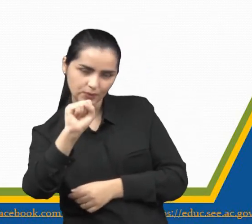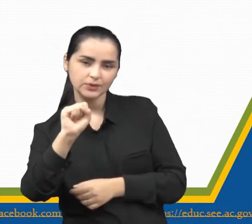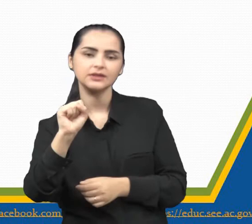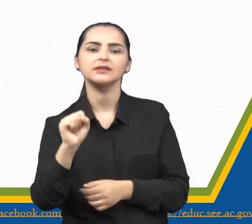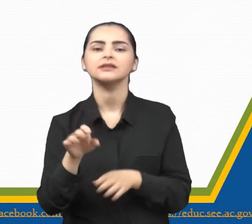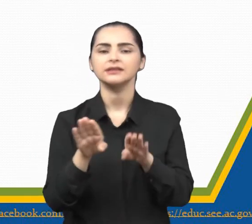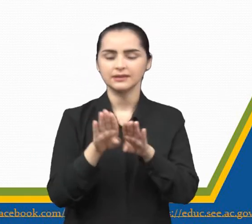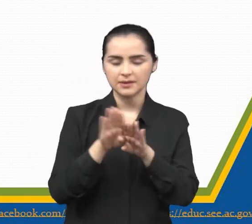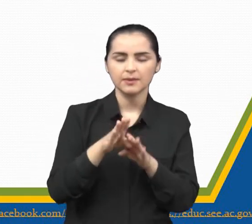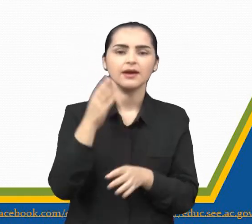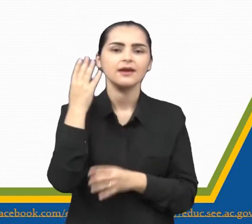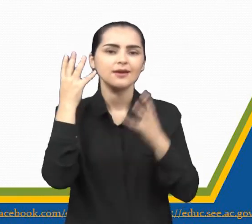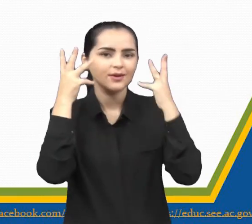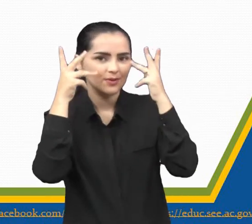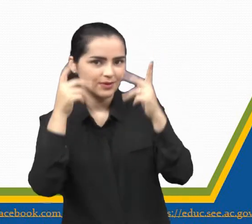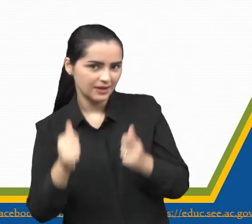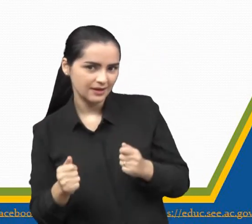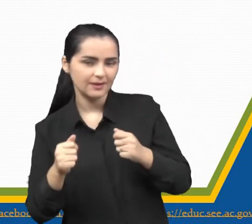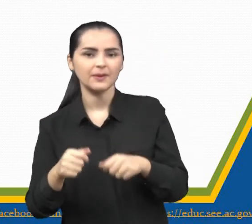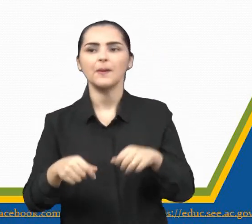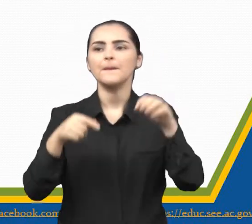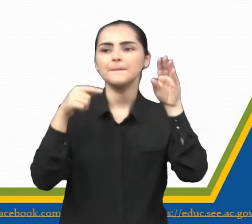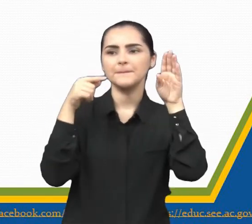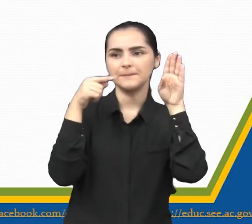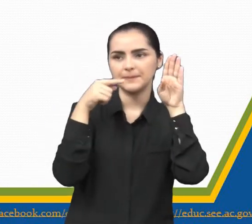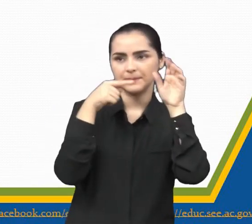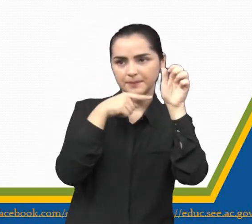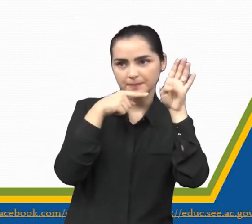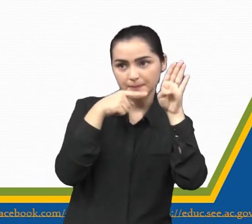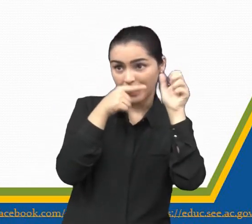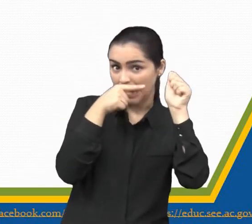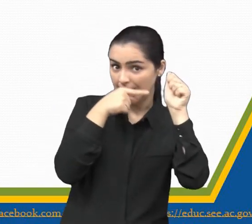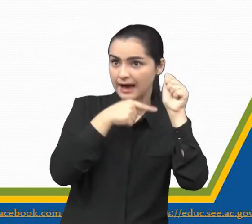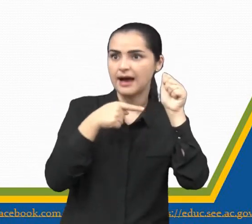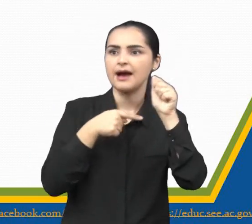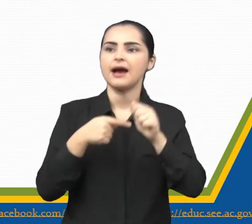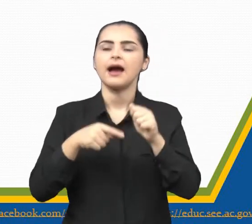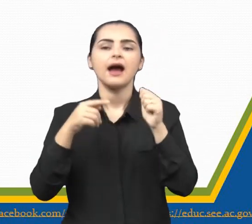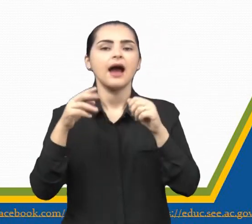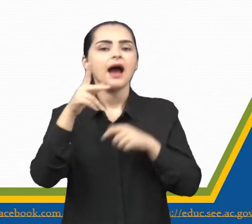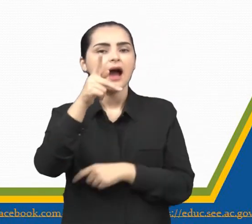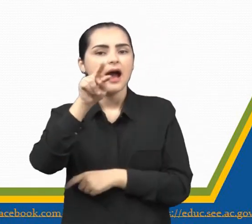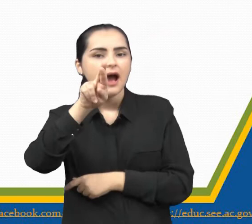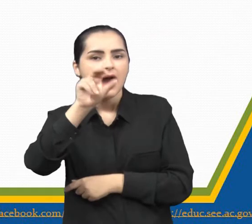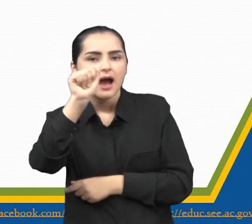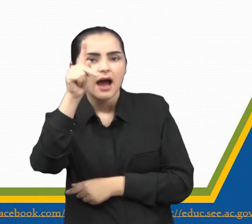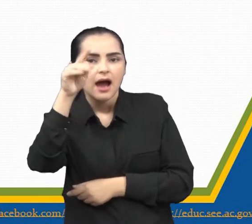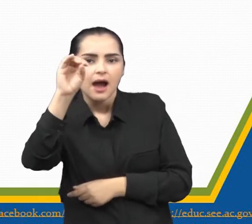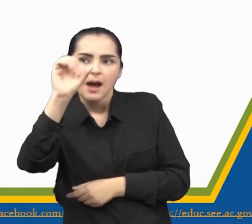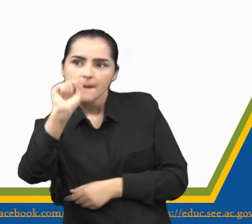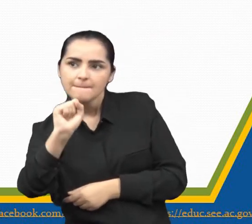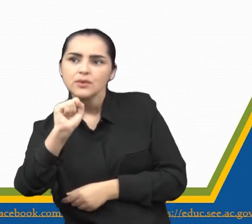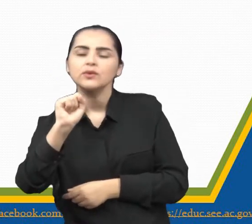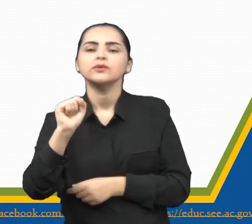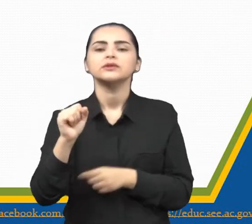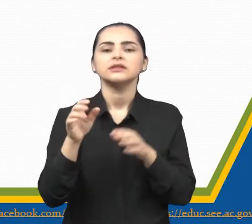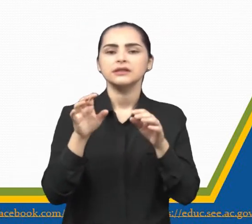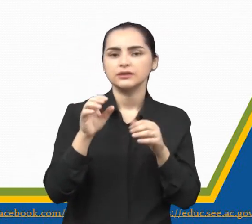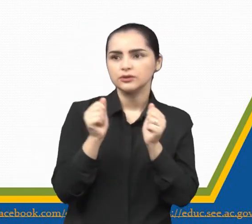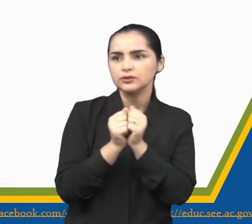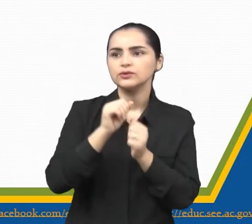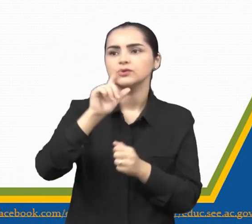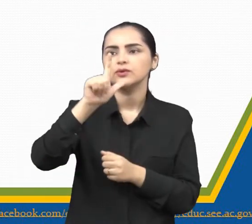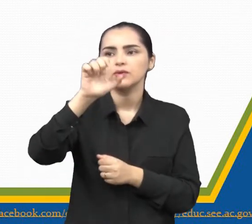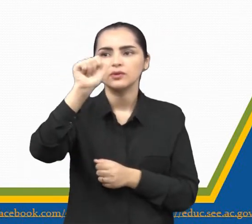raposa e a leoa. C. A raposa e a lebre. D. D. A raposa e a tartaruga.